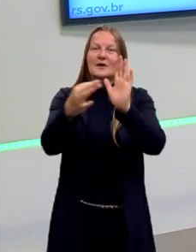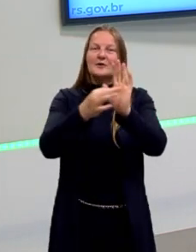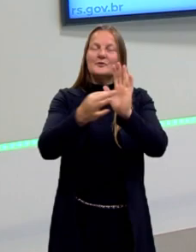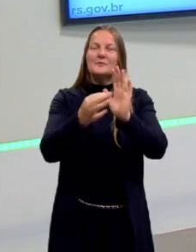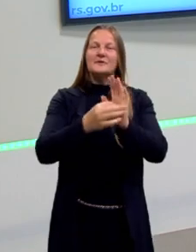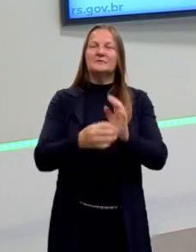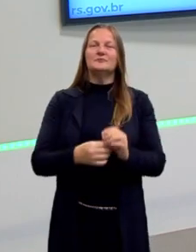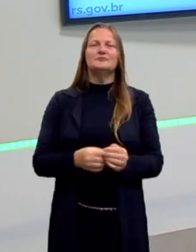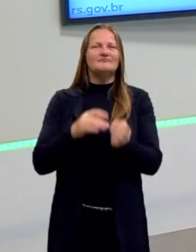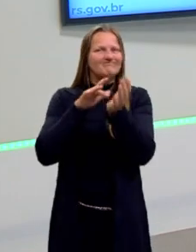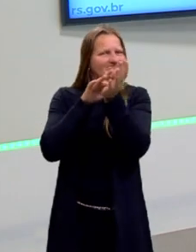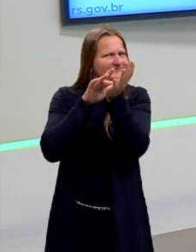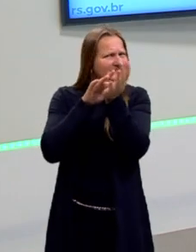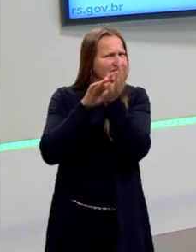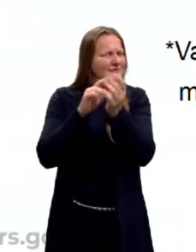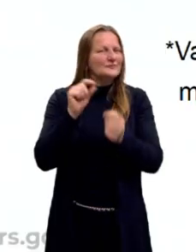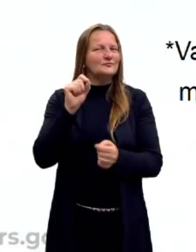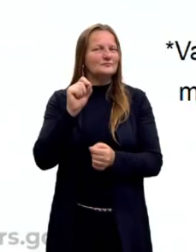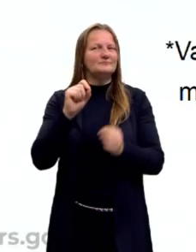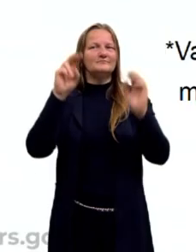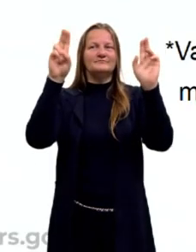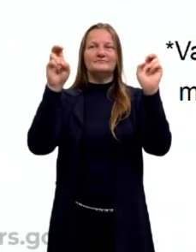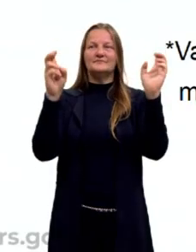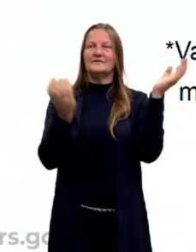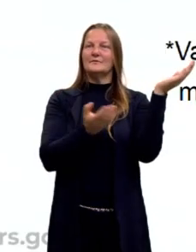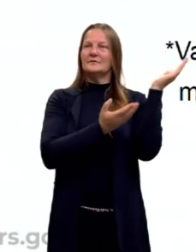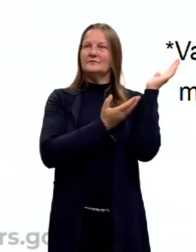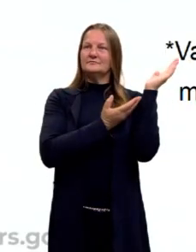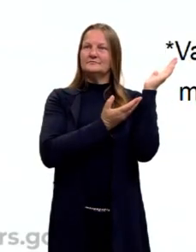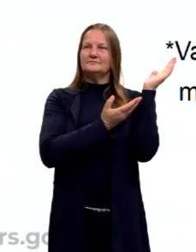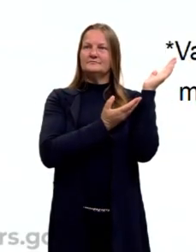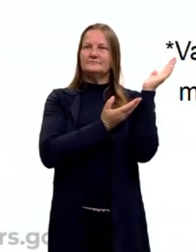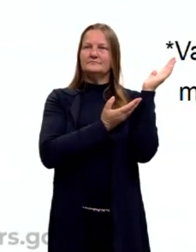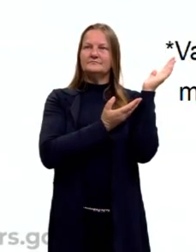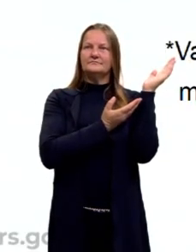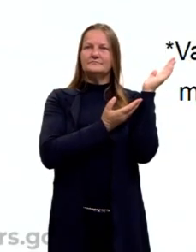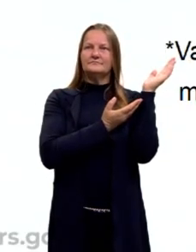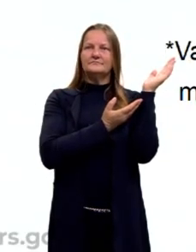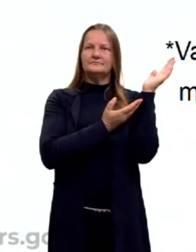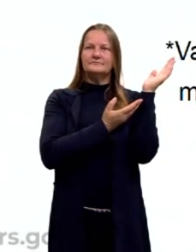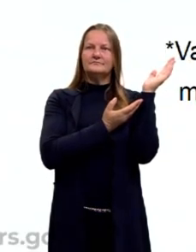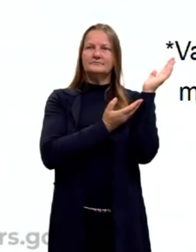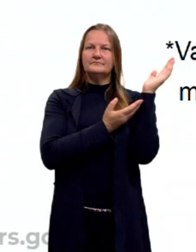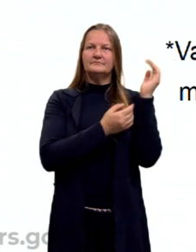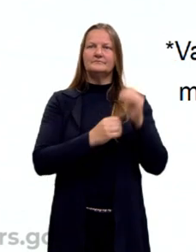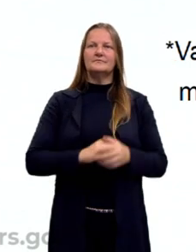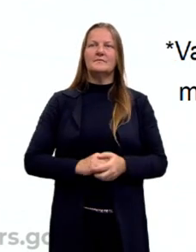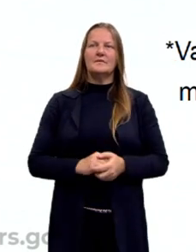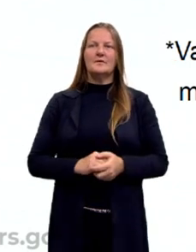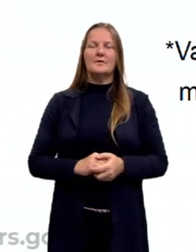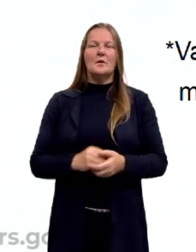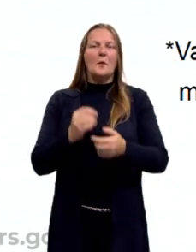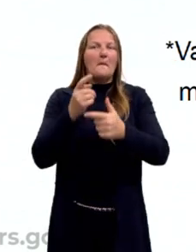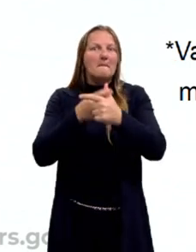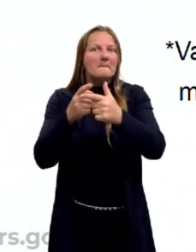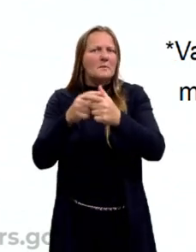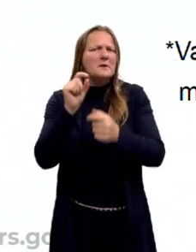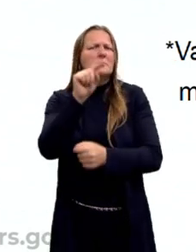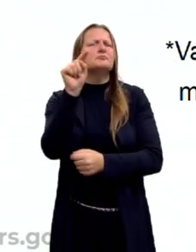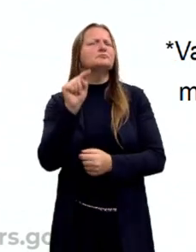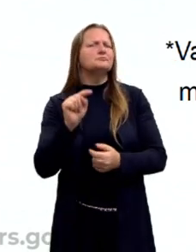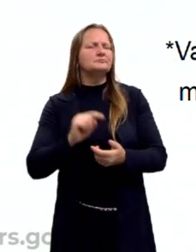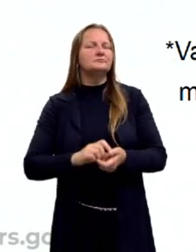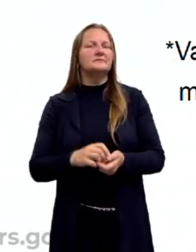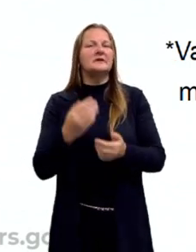Argumentos falaciosos. Muito bem, vamos lá. Olha só. Vamos partir do nosso problema e depois vamos voltar um